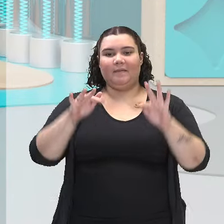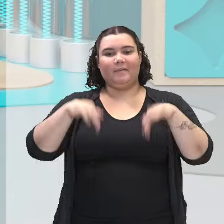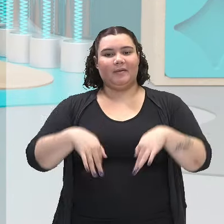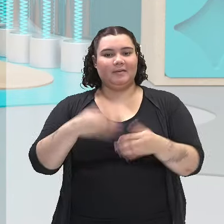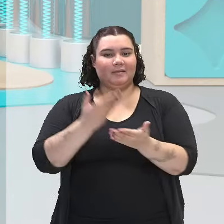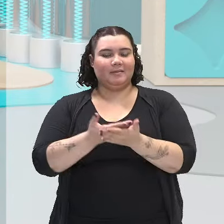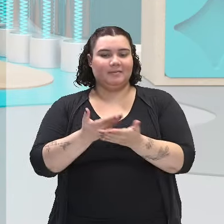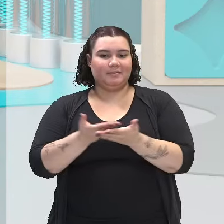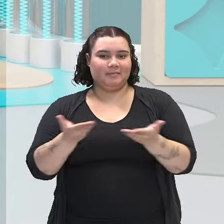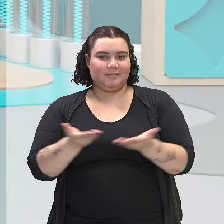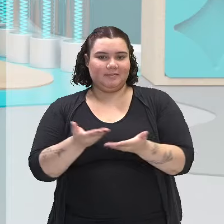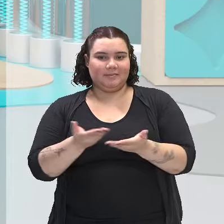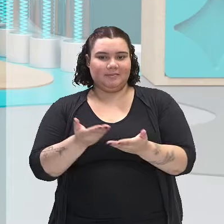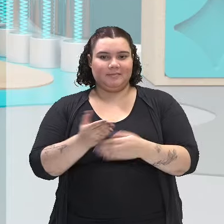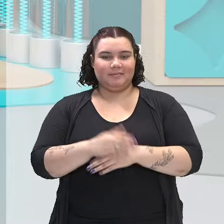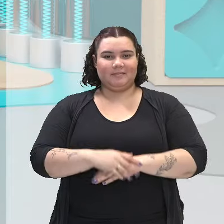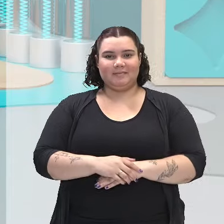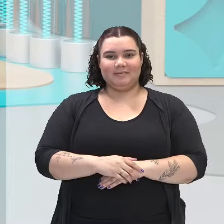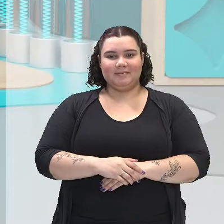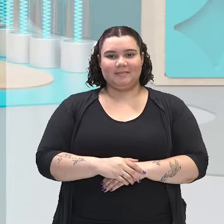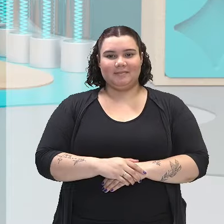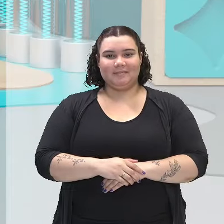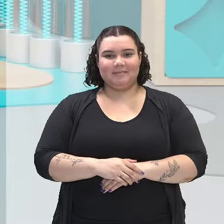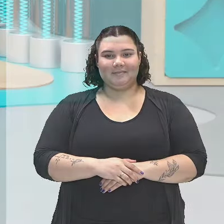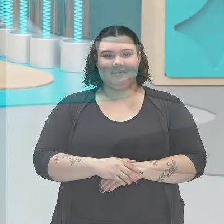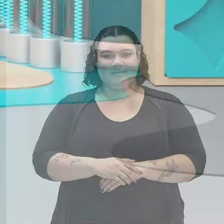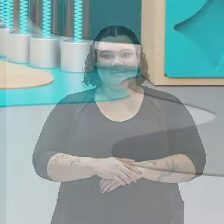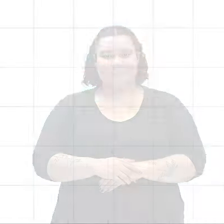finalizo aí a nossa aula. Até a próxima!